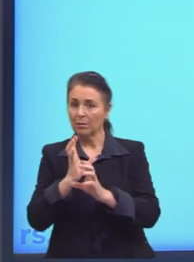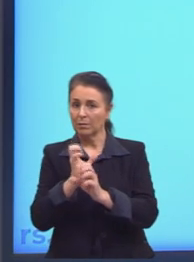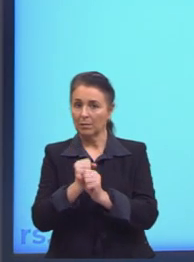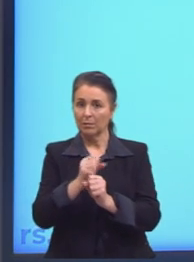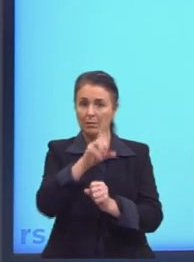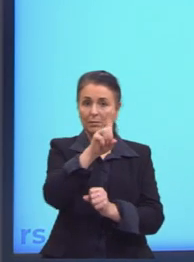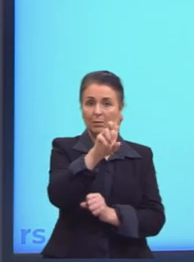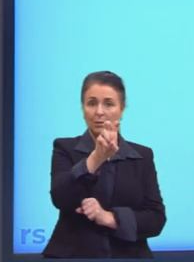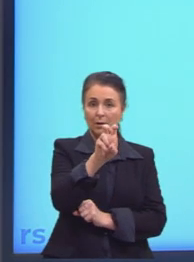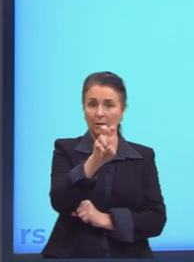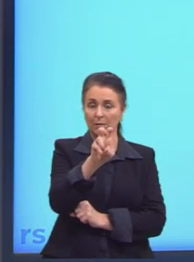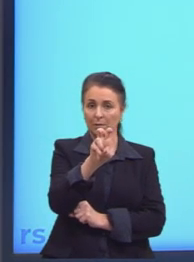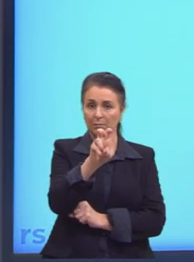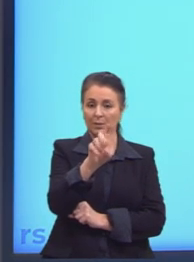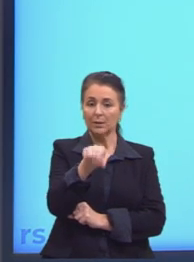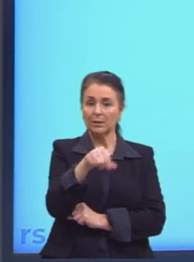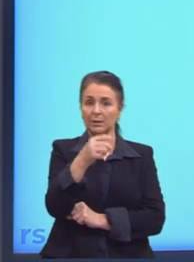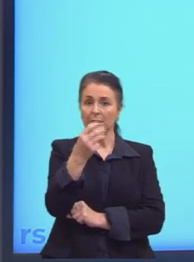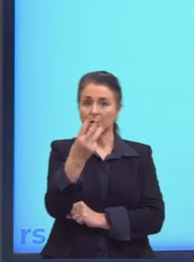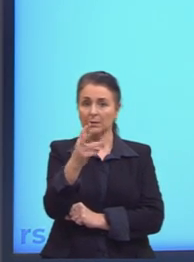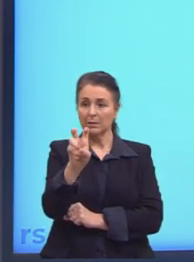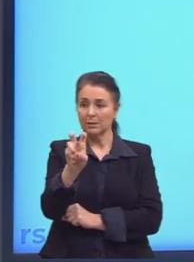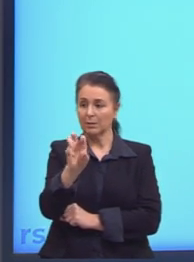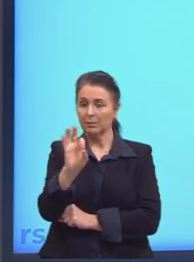R$ 15,35.